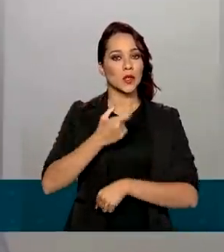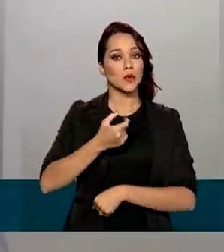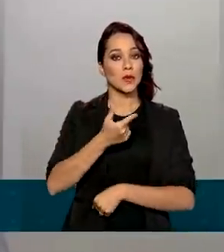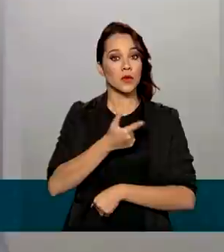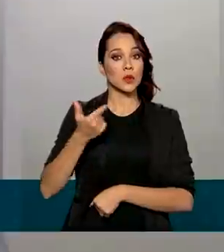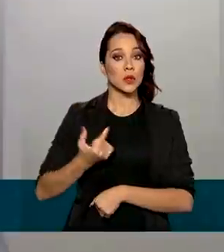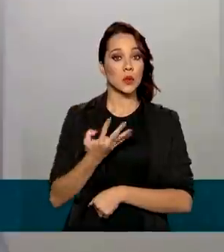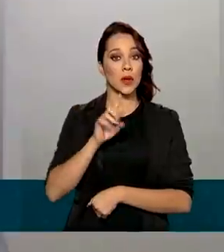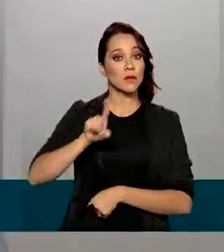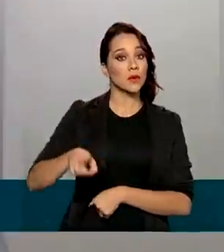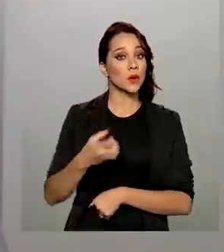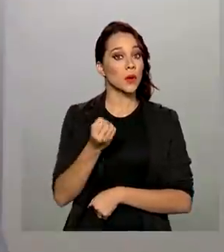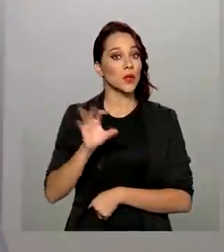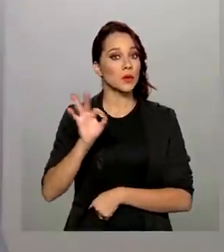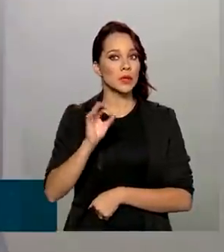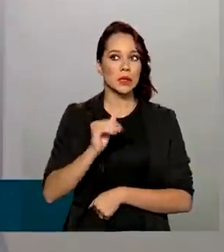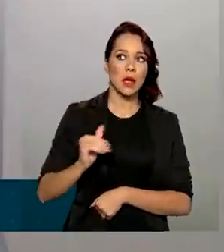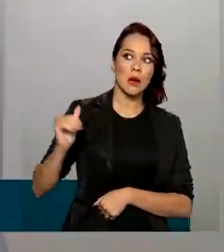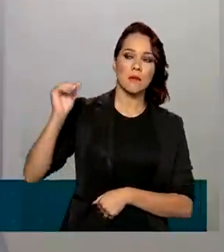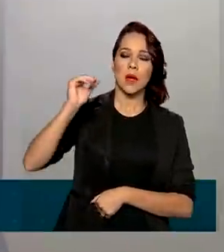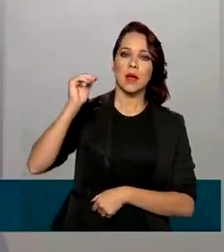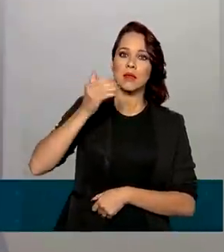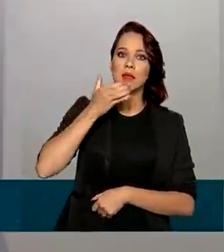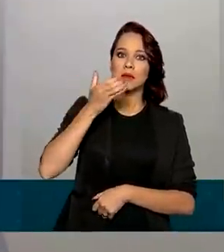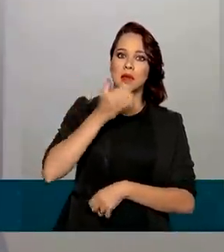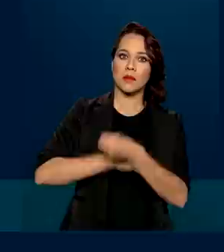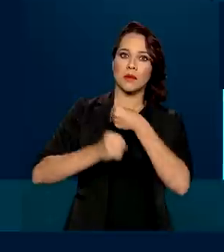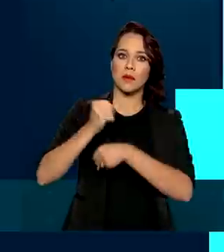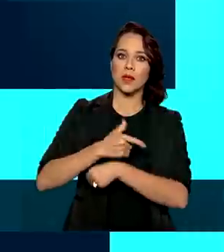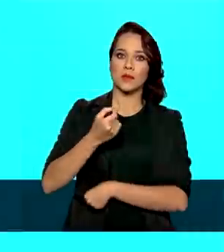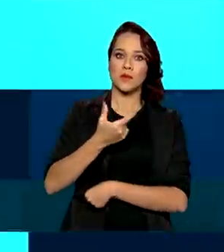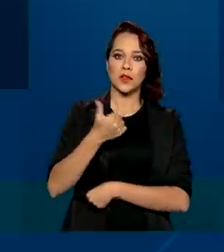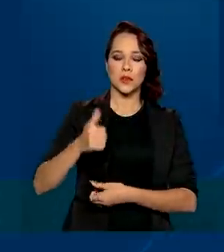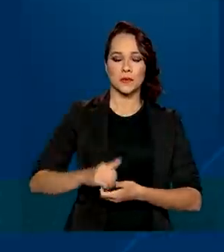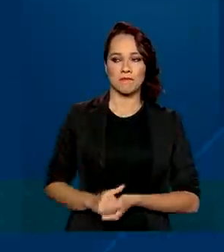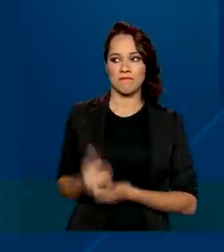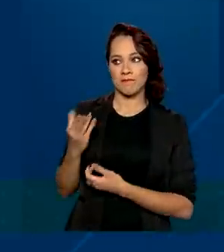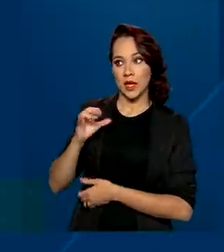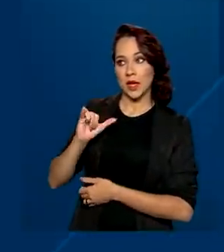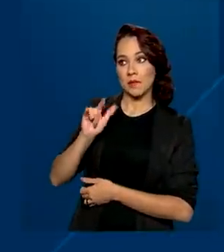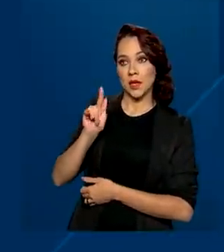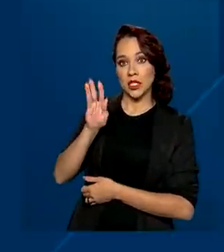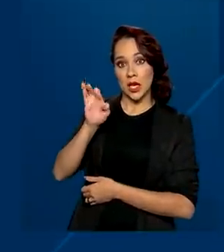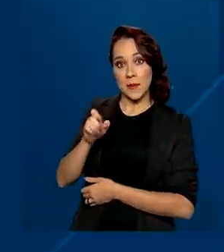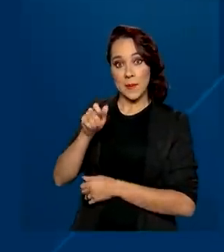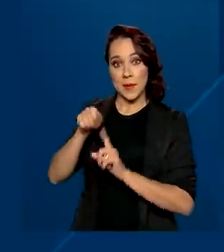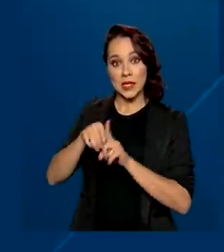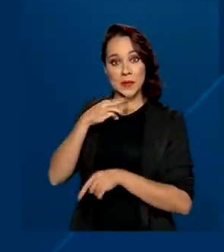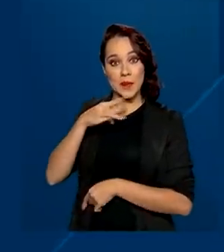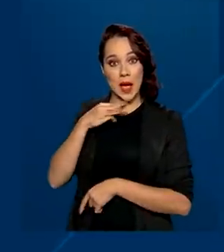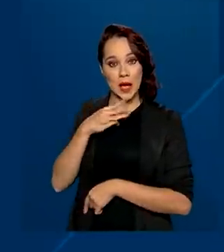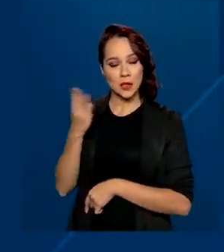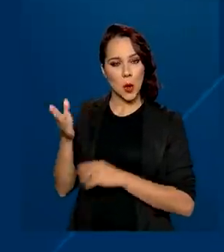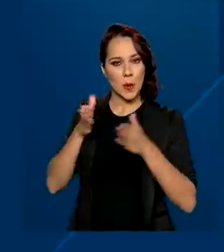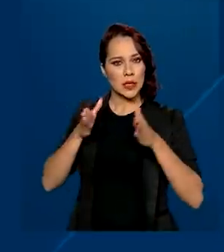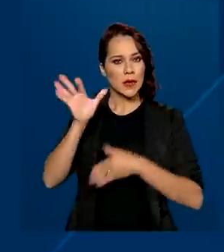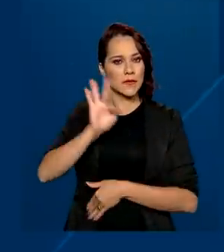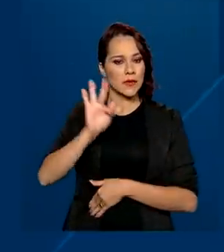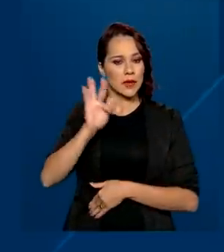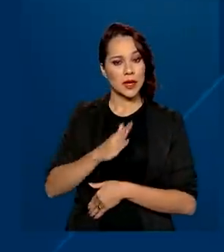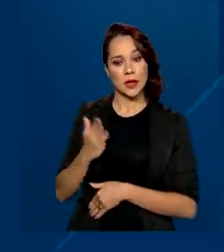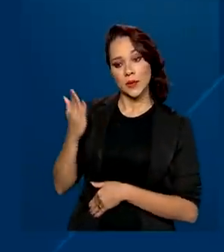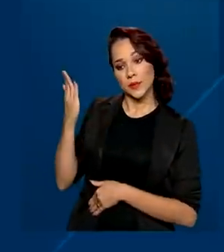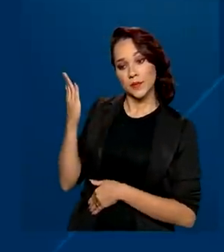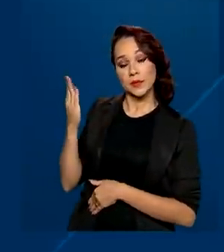4,8% acima de dezembro de 21. Segundo o IBGE, em março e em relação a fevereiro deste